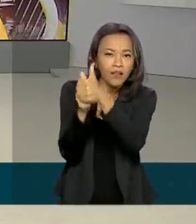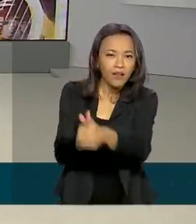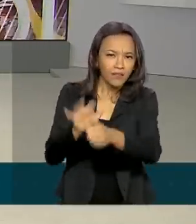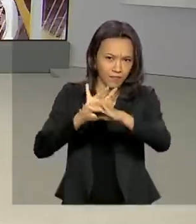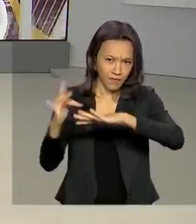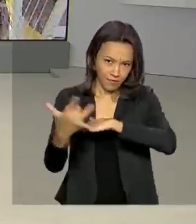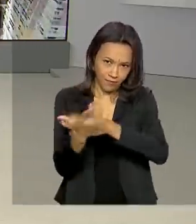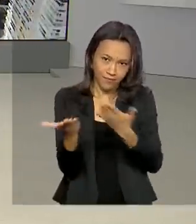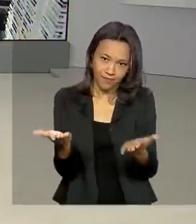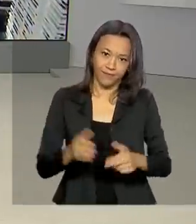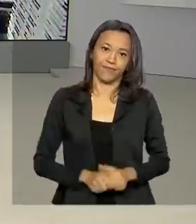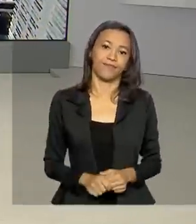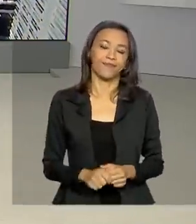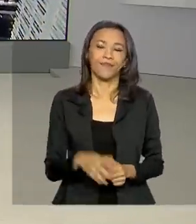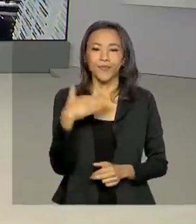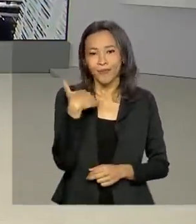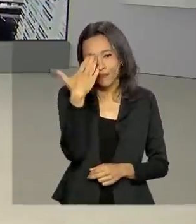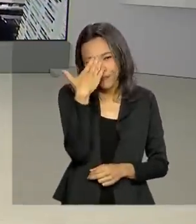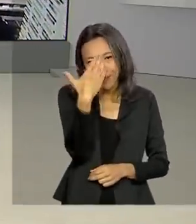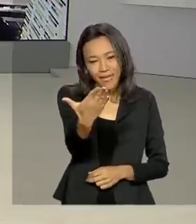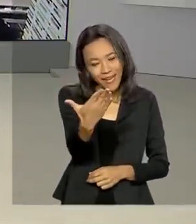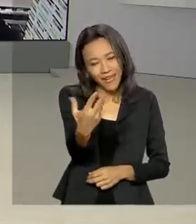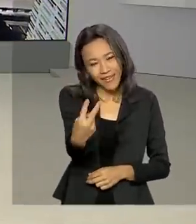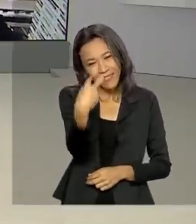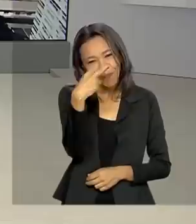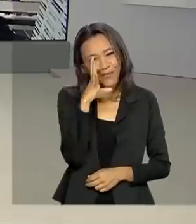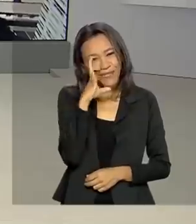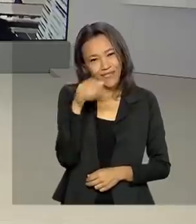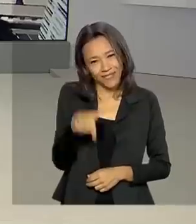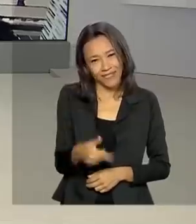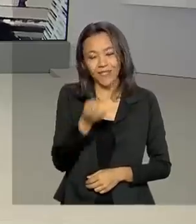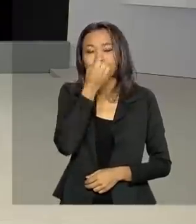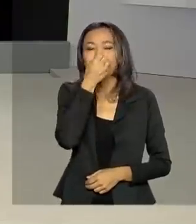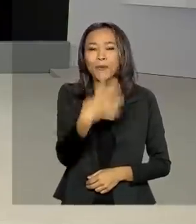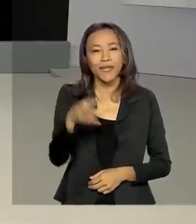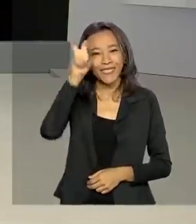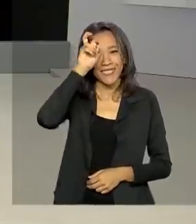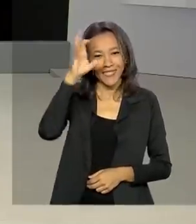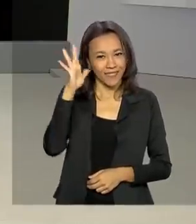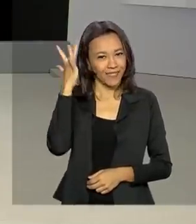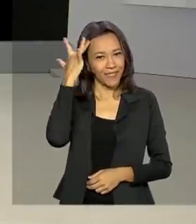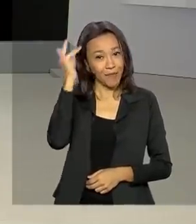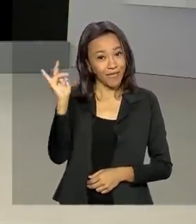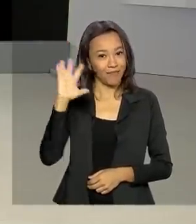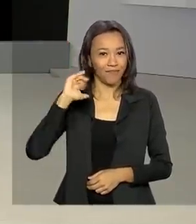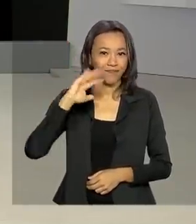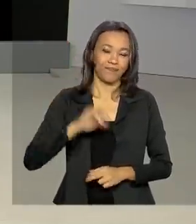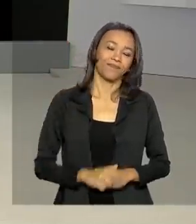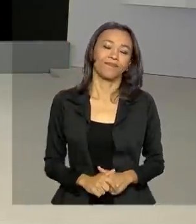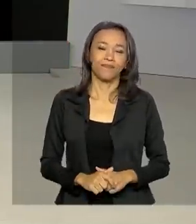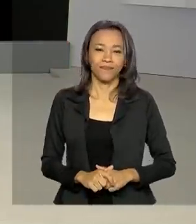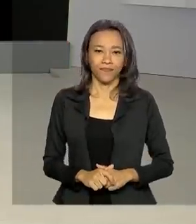pelas redes sociais. Obrigada pela sua companhia aqui na TV Brasil. Boa quinta-feira e até amanhã. Tchau, tchau.